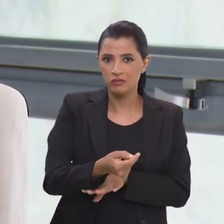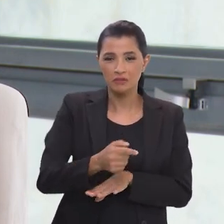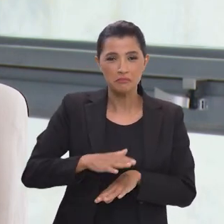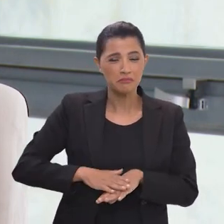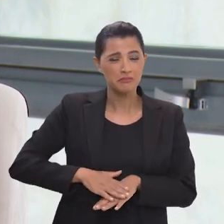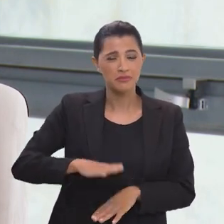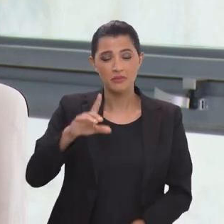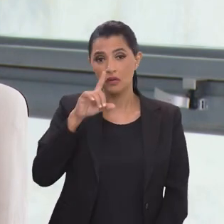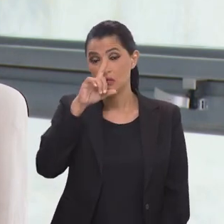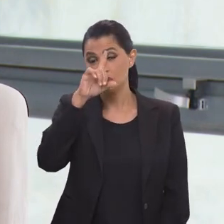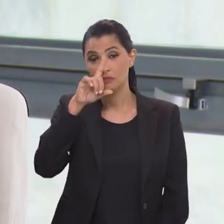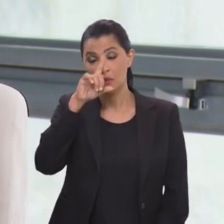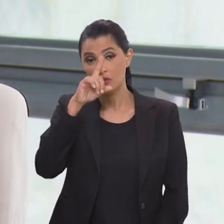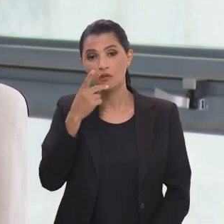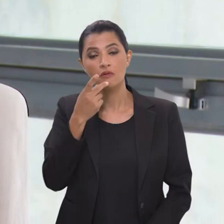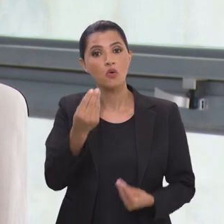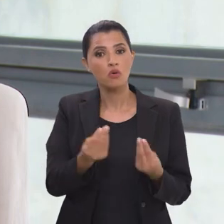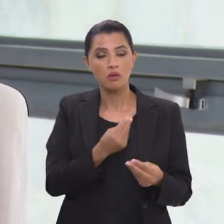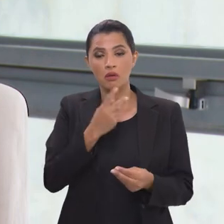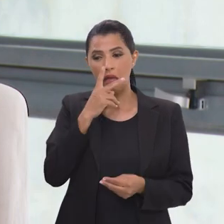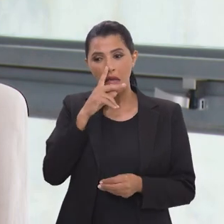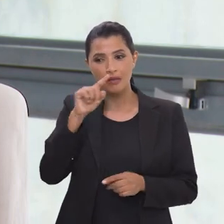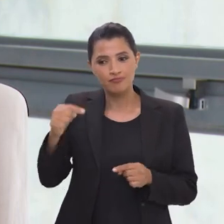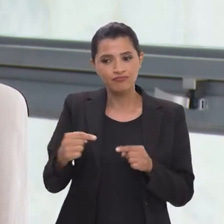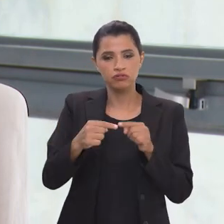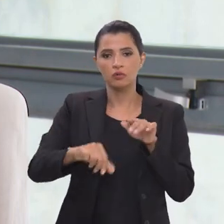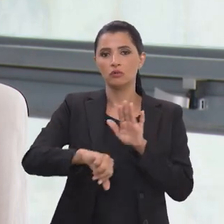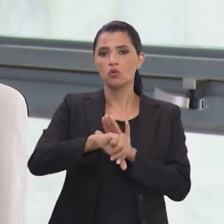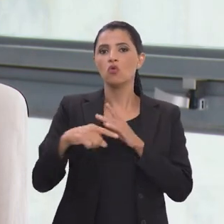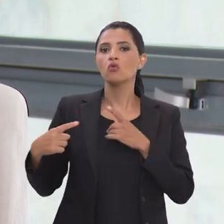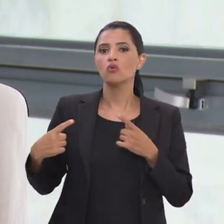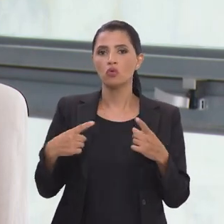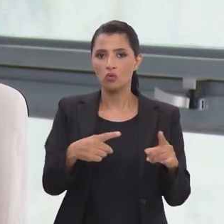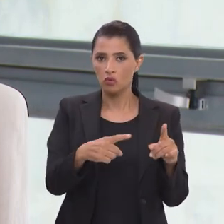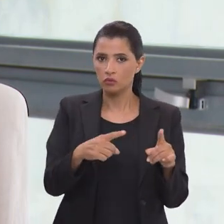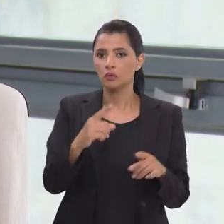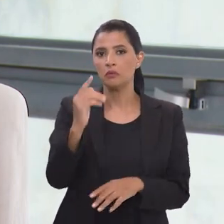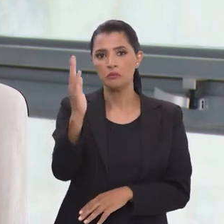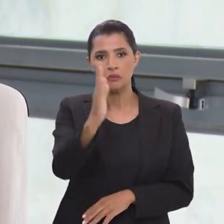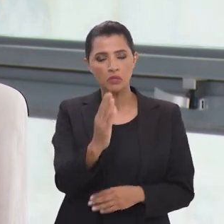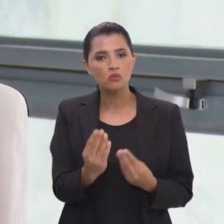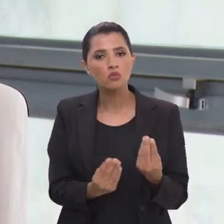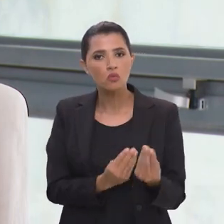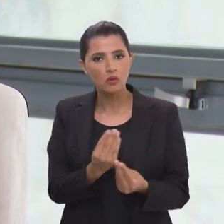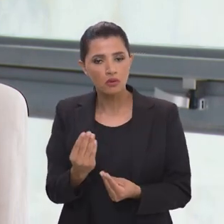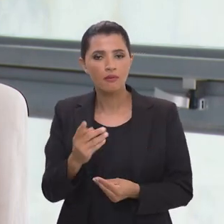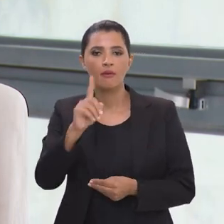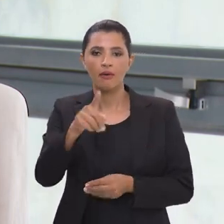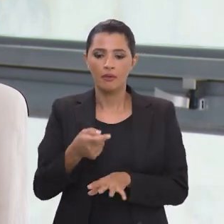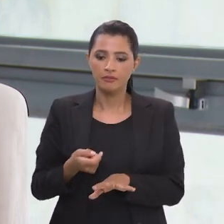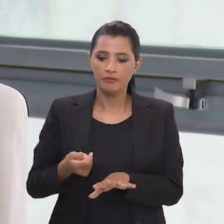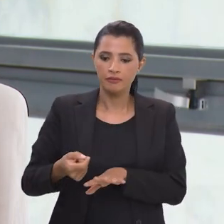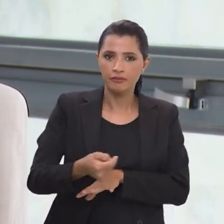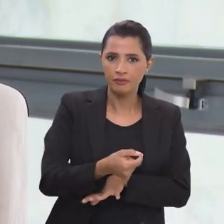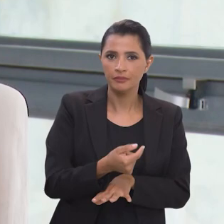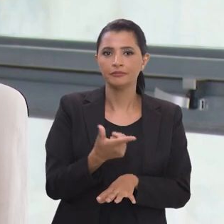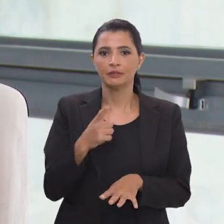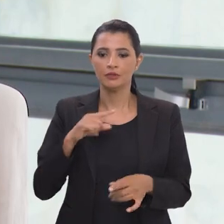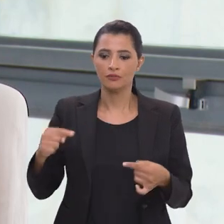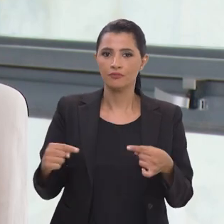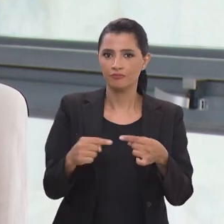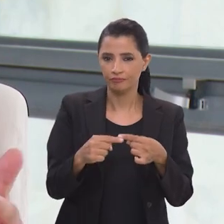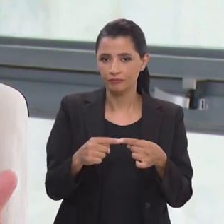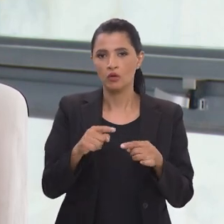news mais perigosas eu diria assim criminosa contra o Brasil são as fake news que